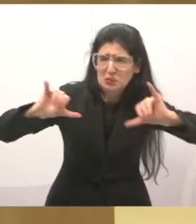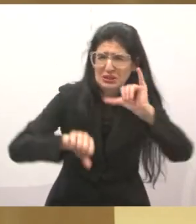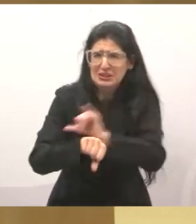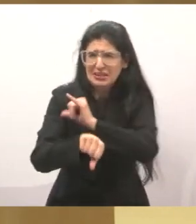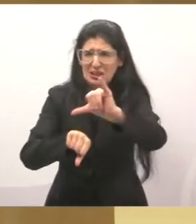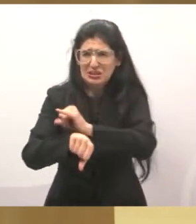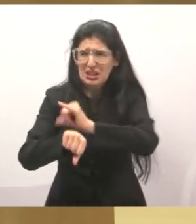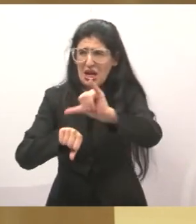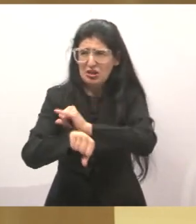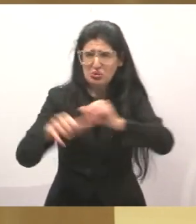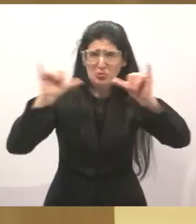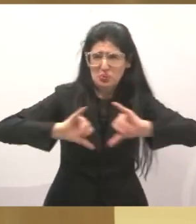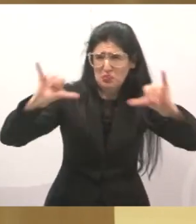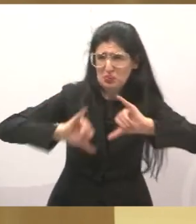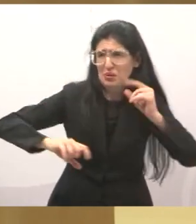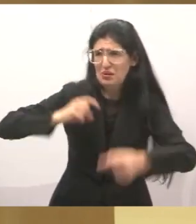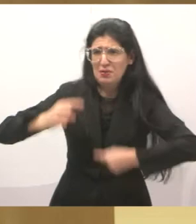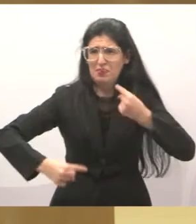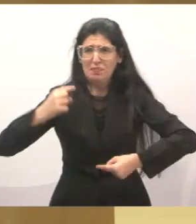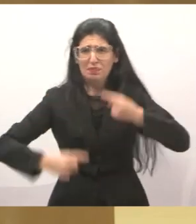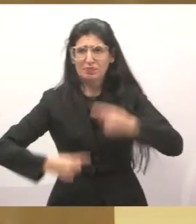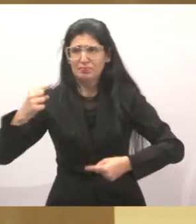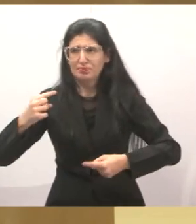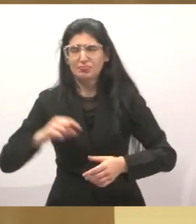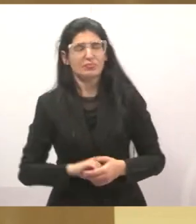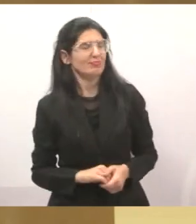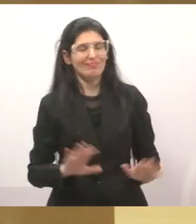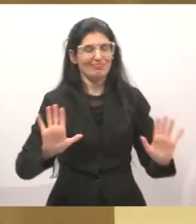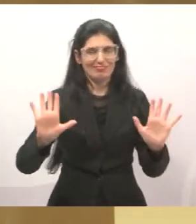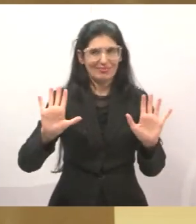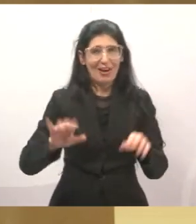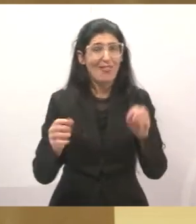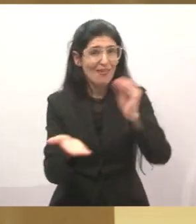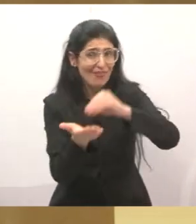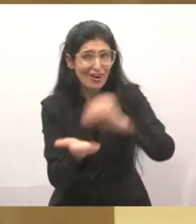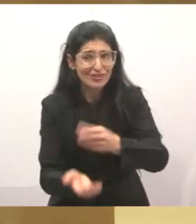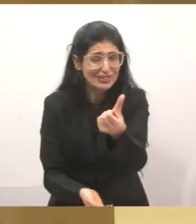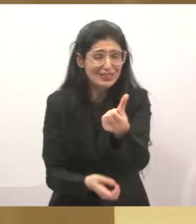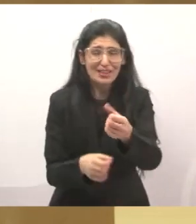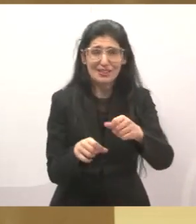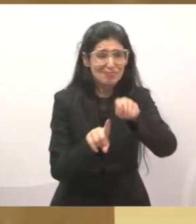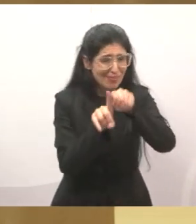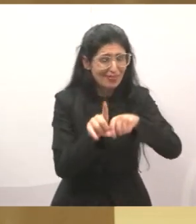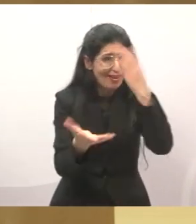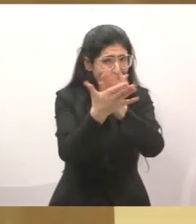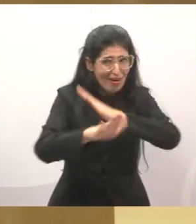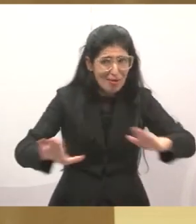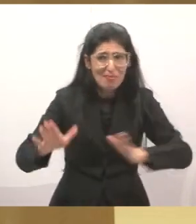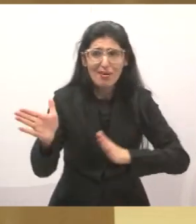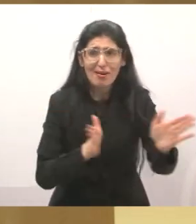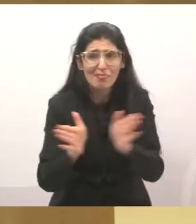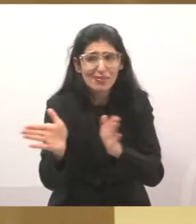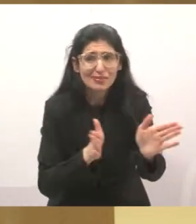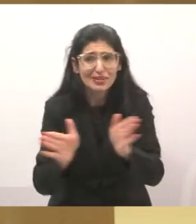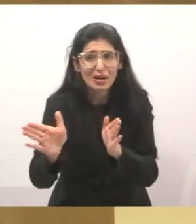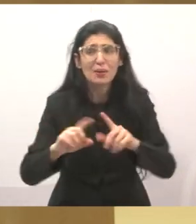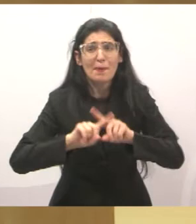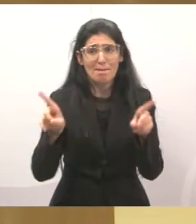o que é pior, está se vendendo como se estivesse transformando a cidade. Faltam seis meses para acabar esse governo. E eu falo o seguinte,